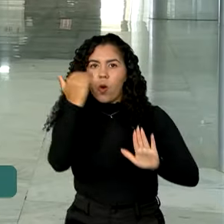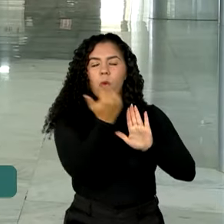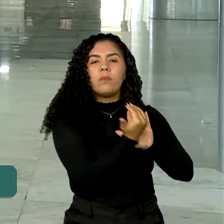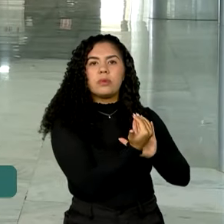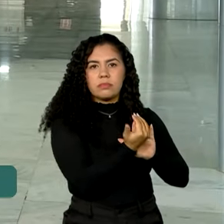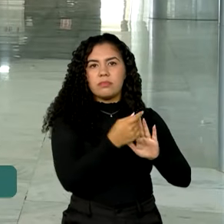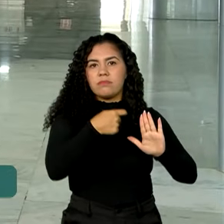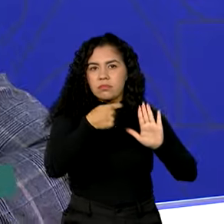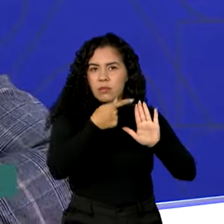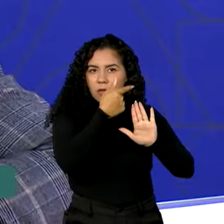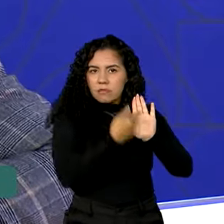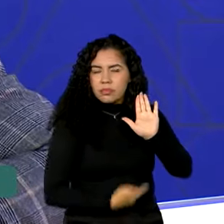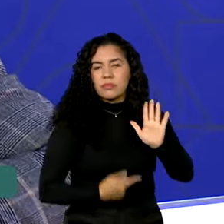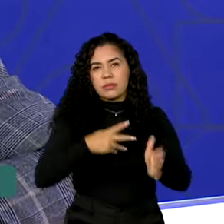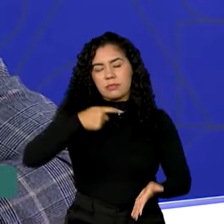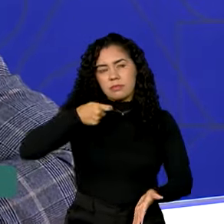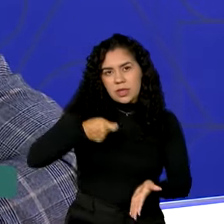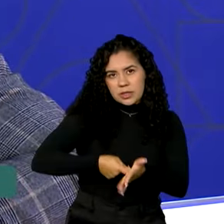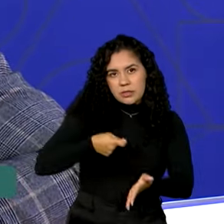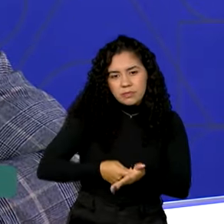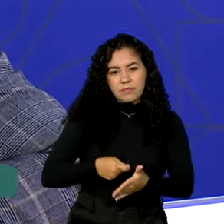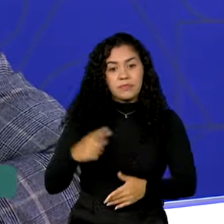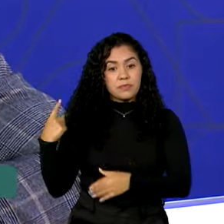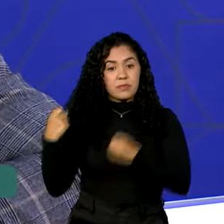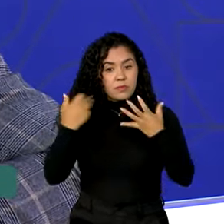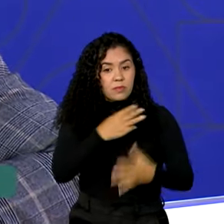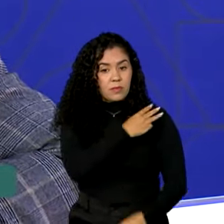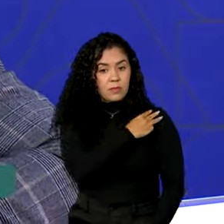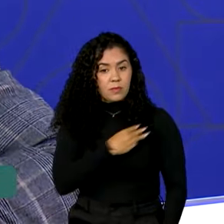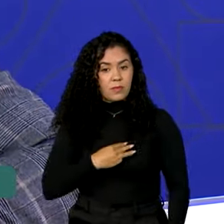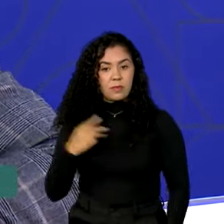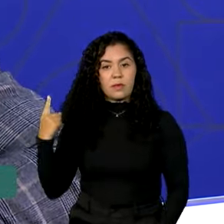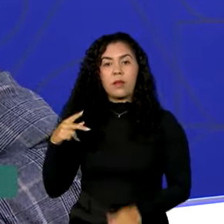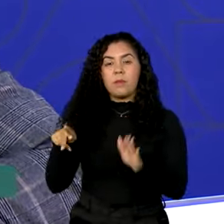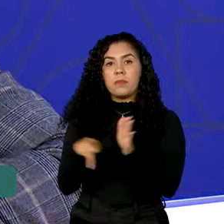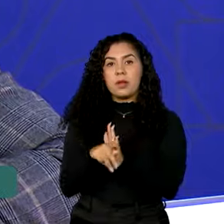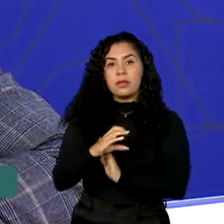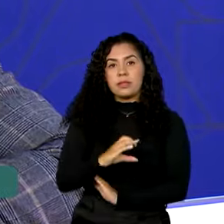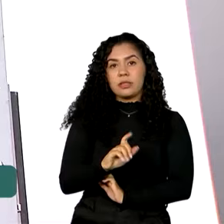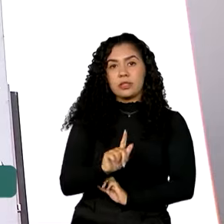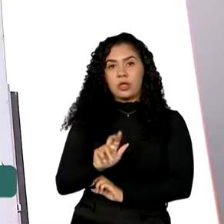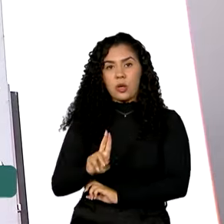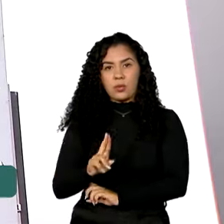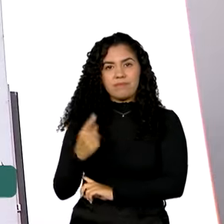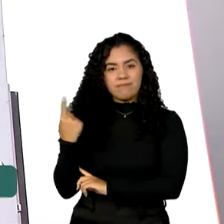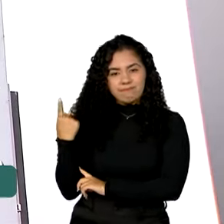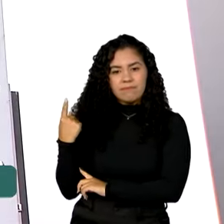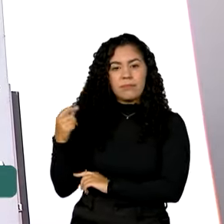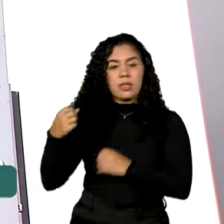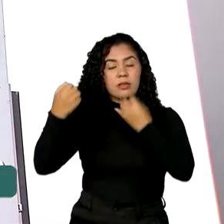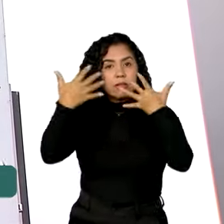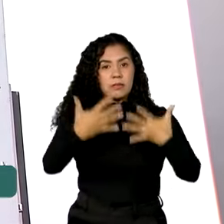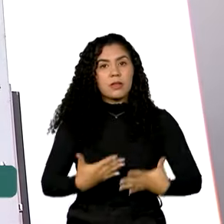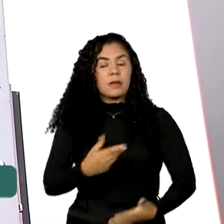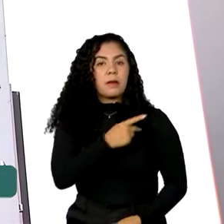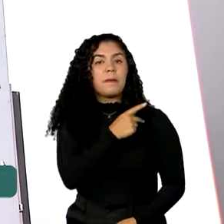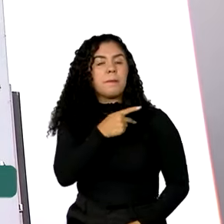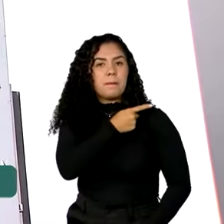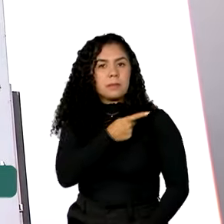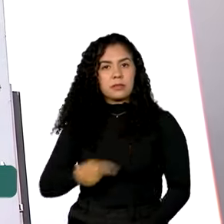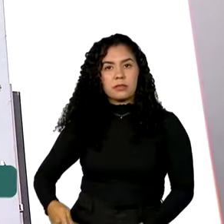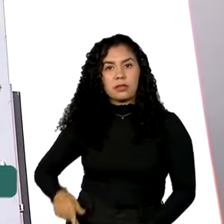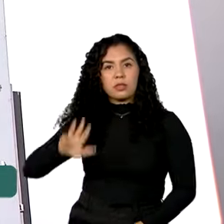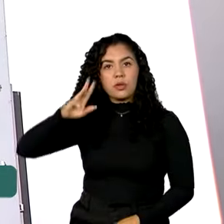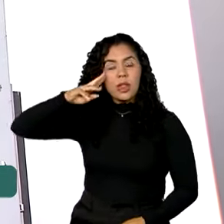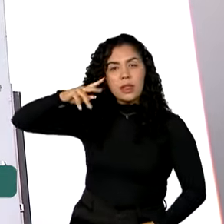exigências. Segundo o ministro da Controladoria Geral da União, o presidente Lula determinou que a